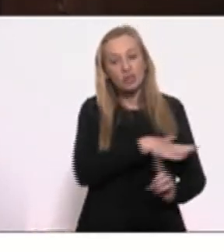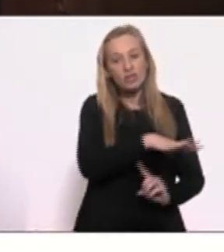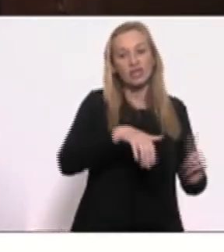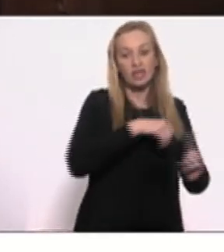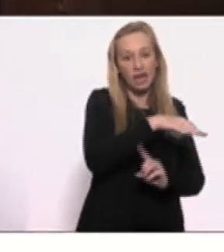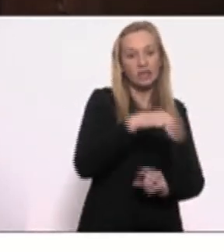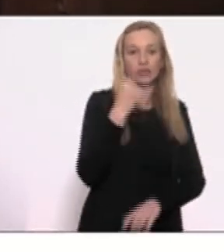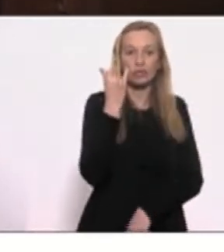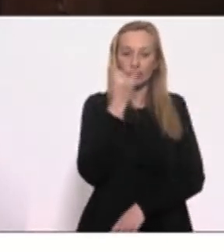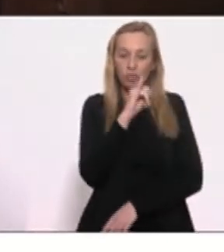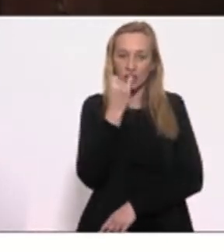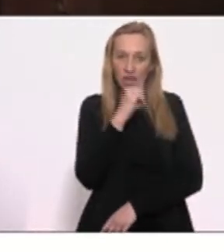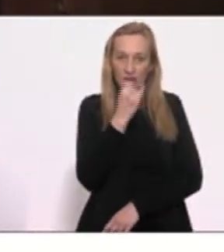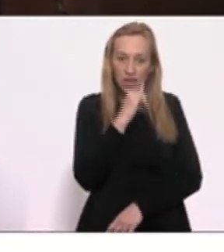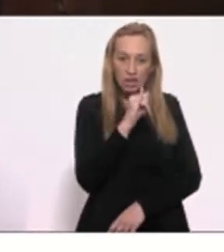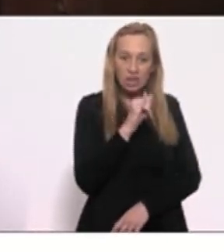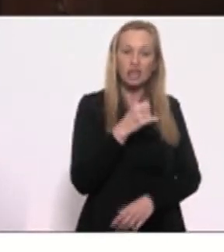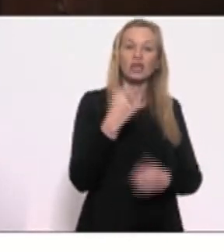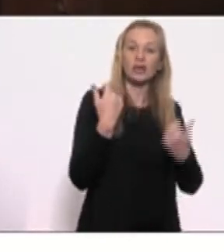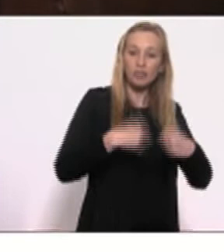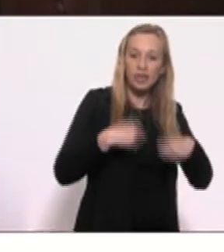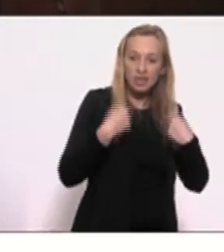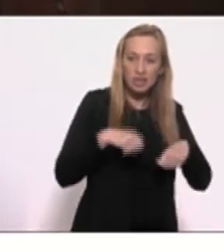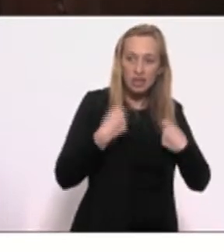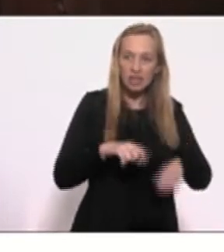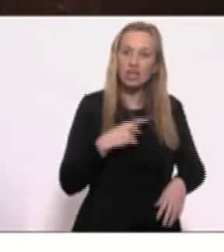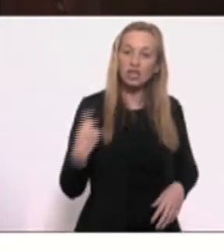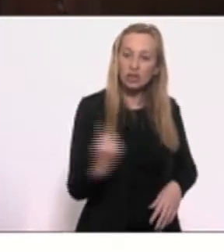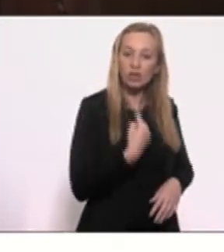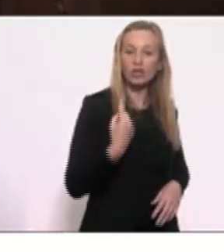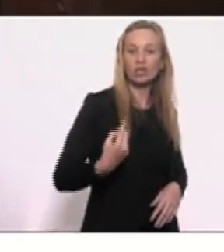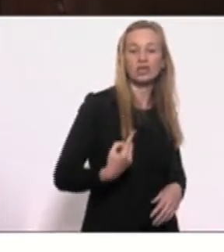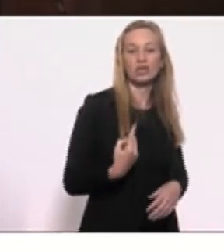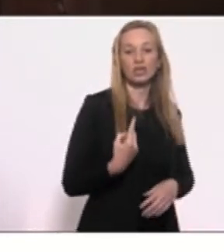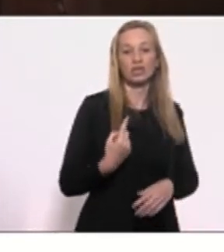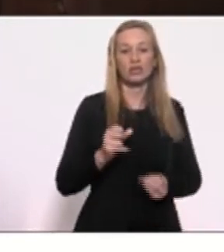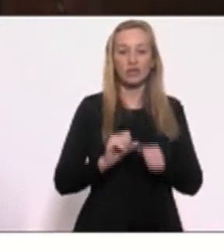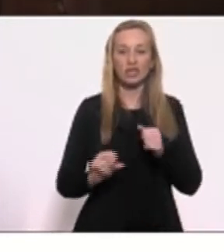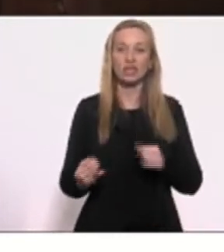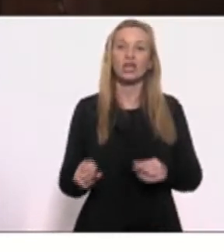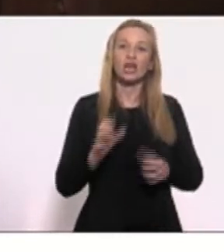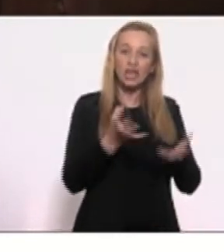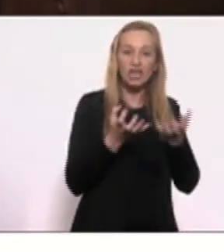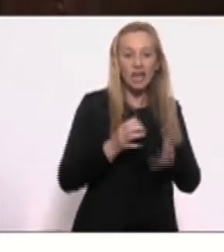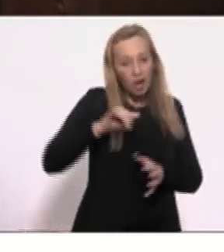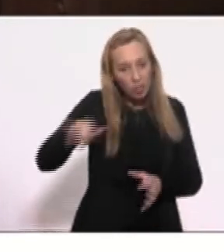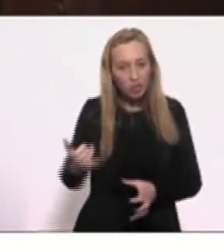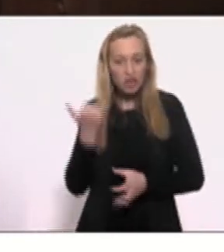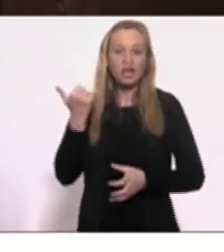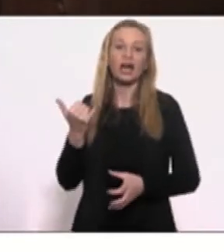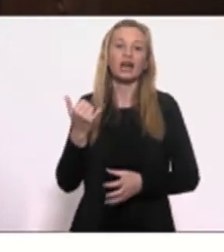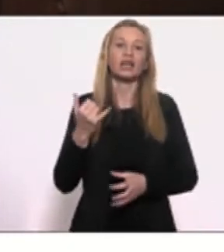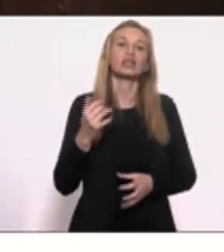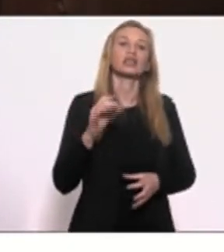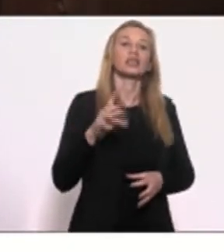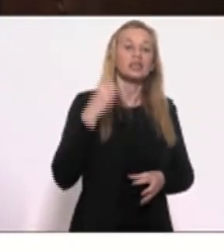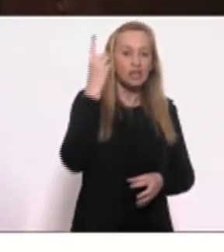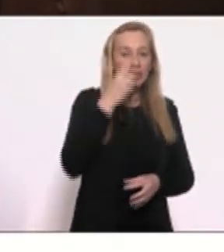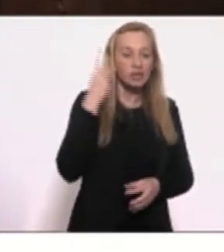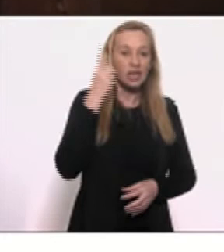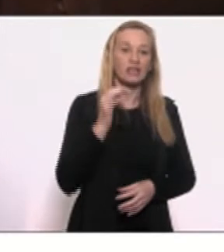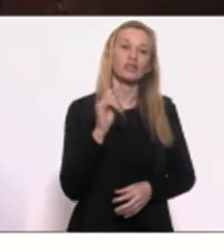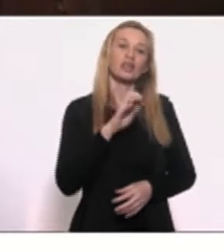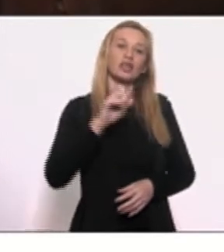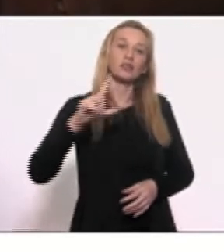fluminense que tanto precisa e que nós estamos fazendo. queria, inclusive, aproveitar que o deputado Felipe Bobel está em